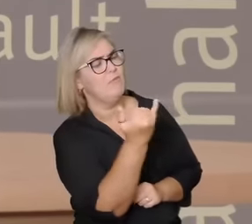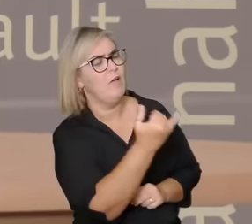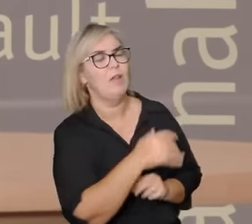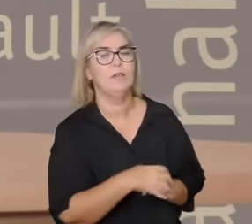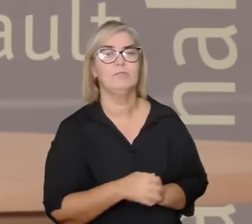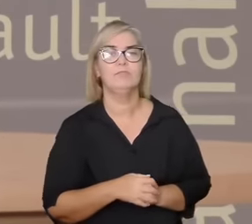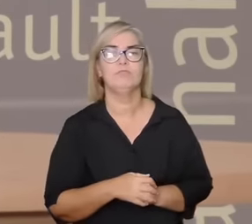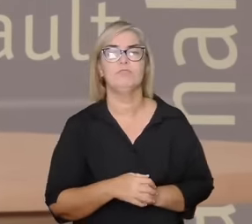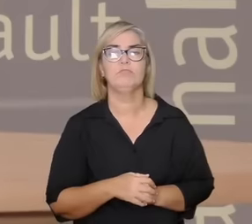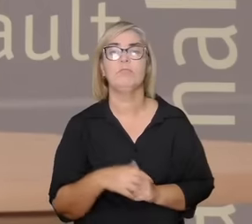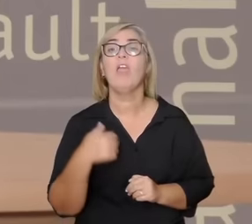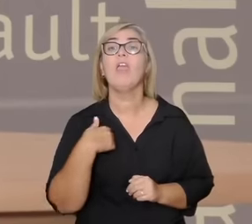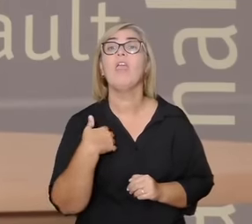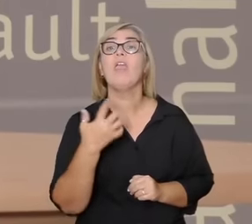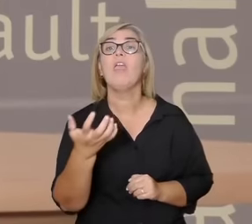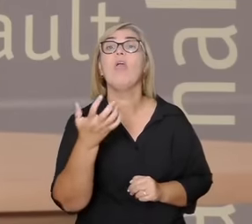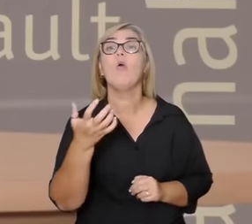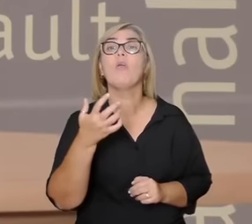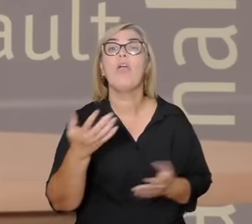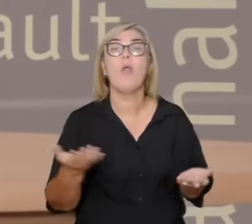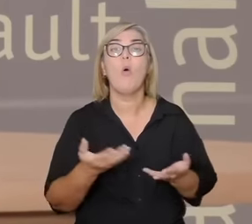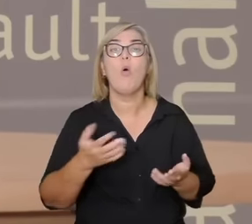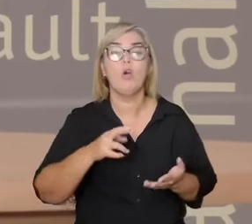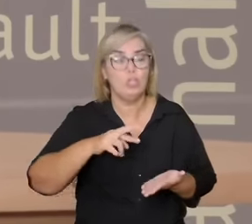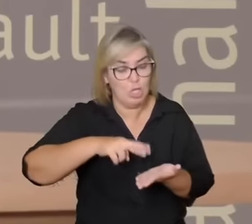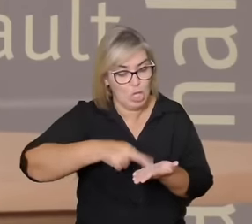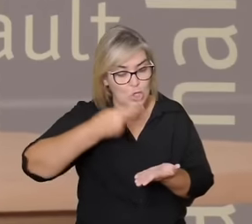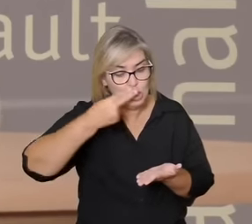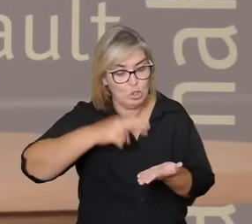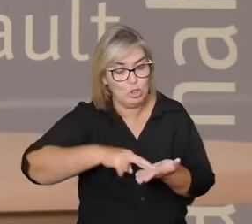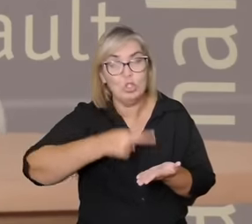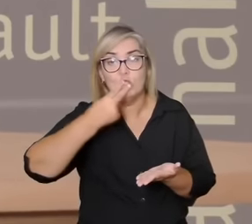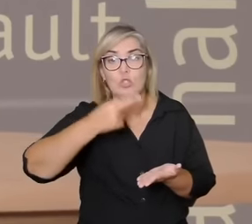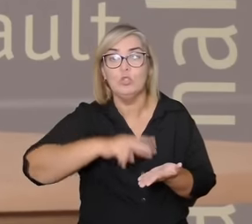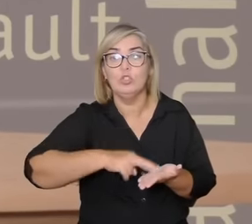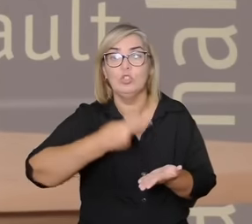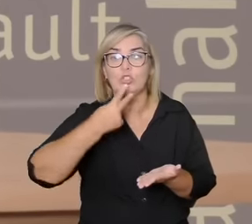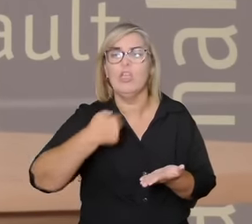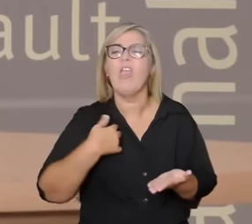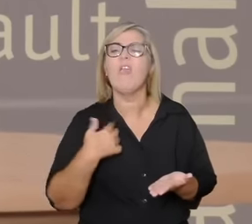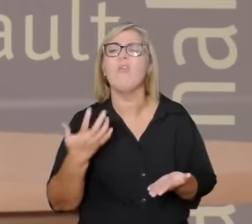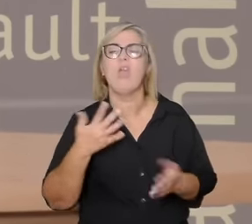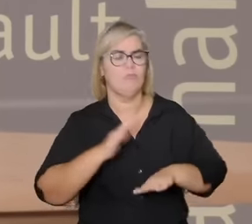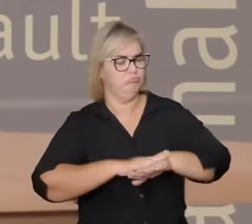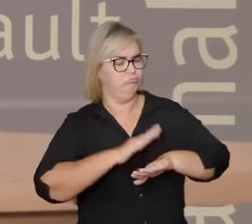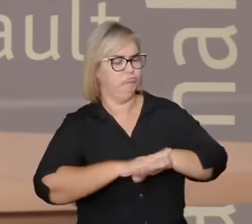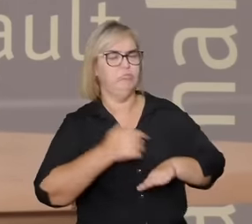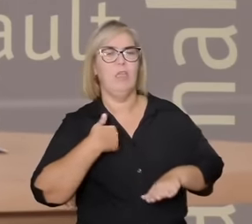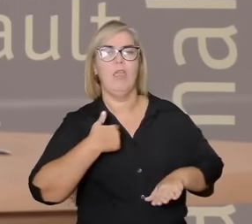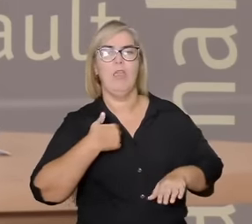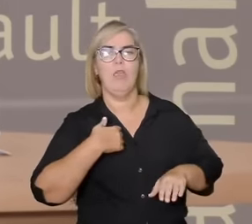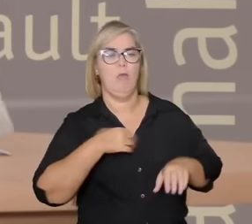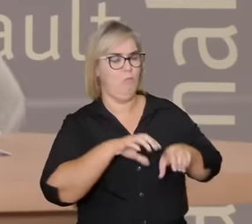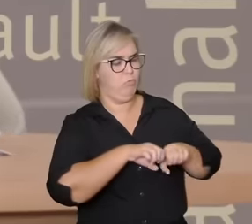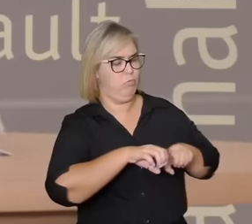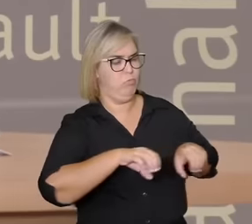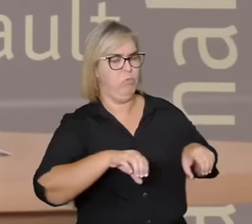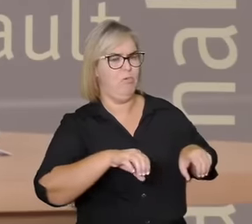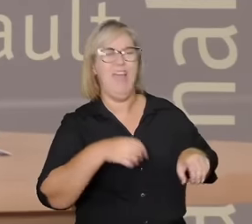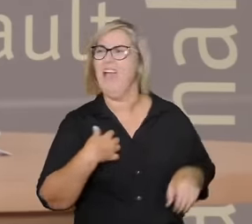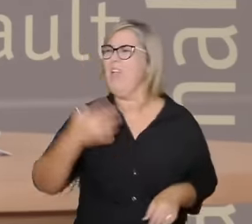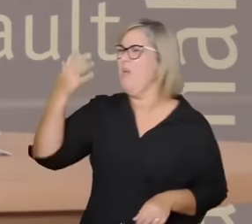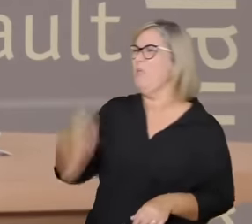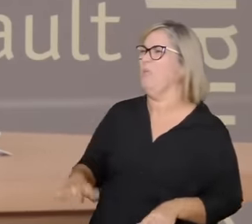fazer um sushi hoje fazer um sashimi sushi e a pessoa fala eu não quero